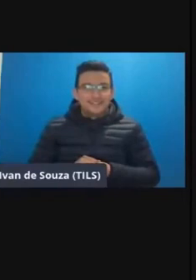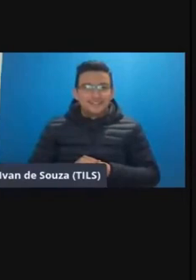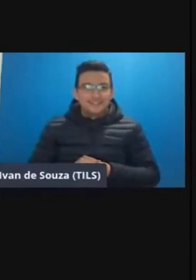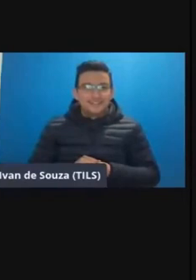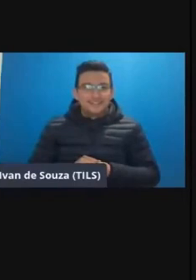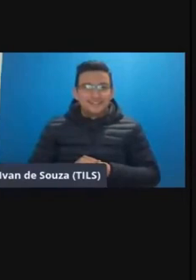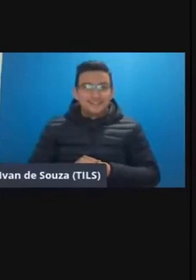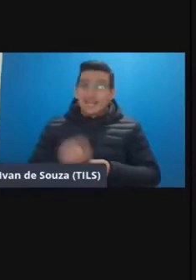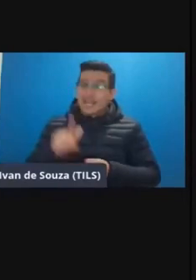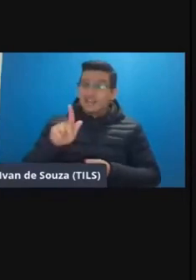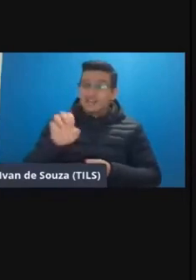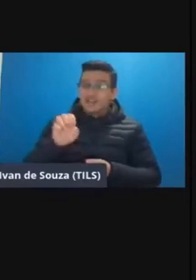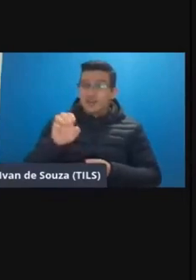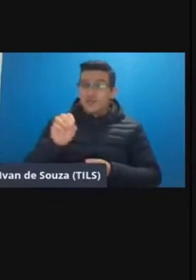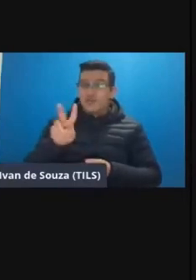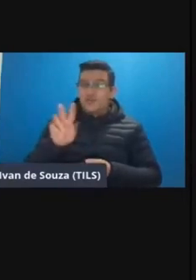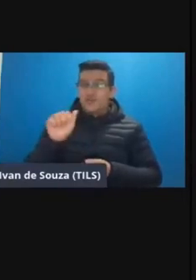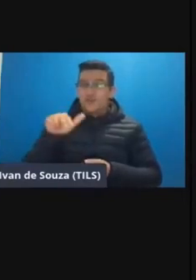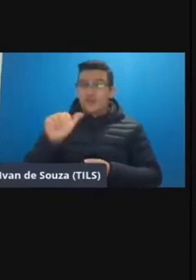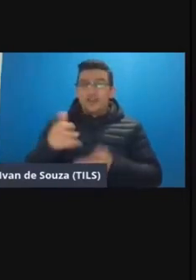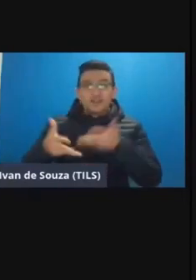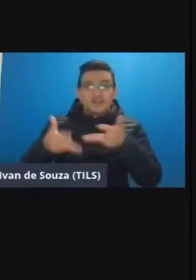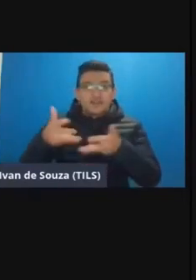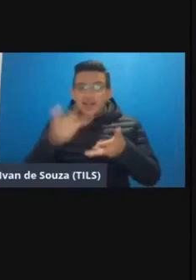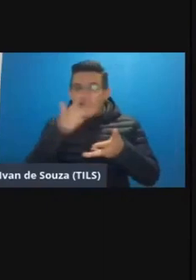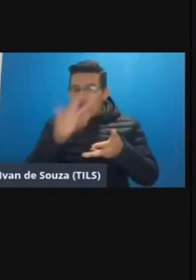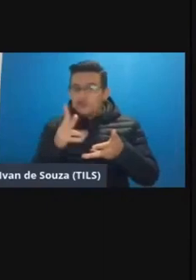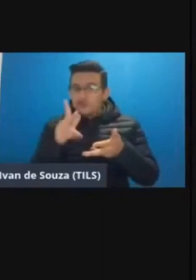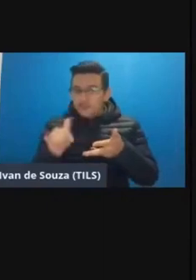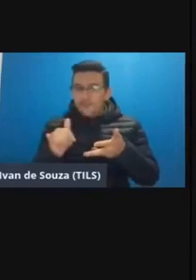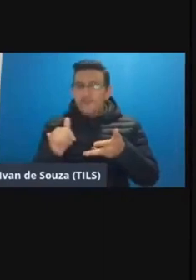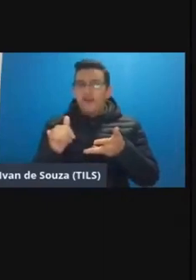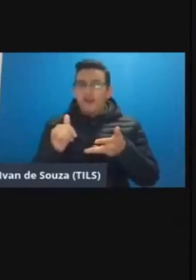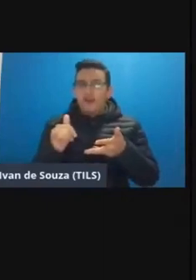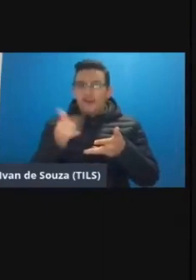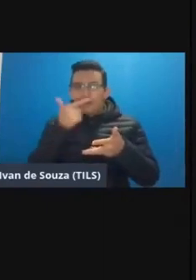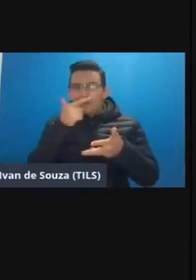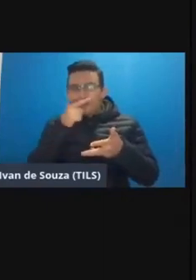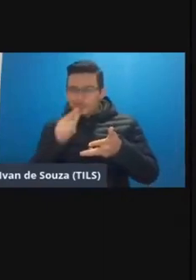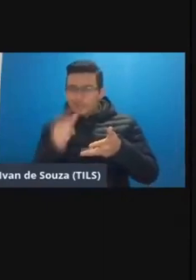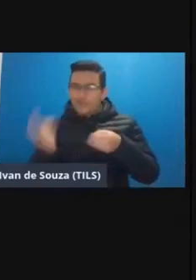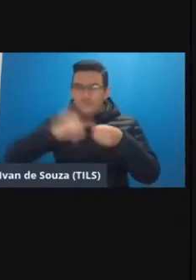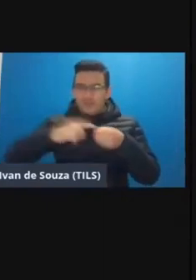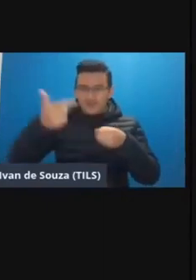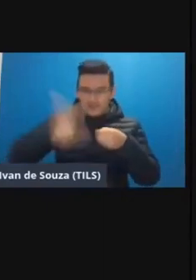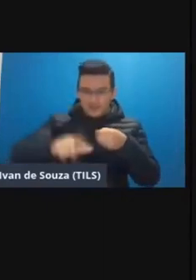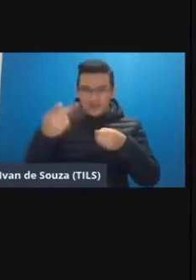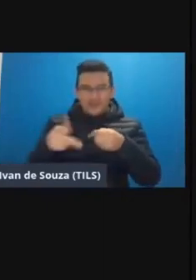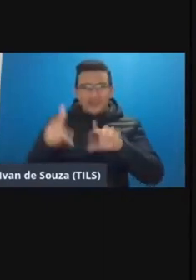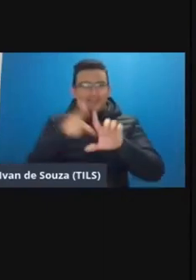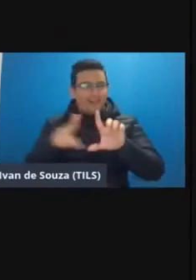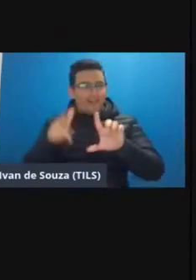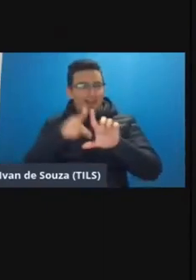A Giovana deu uma travada acho que ela vai providenciar para conseguir entrar novamente aqui na nossa